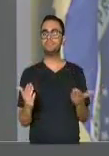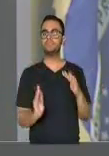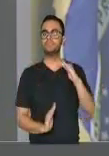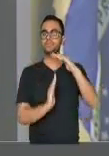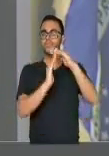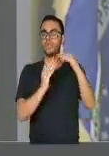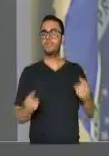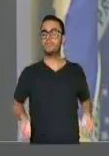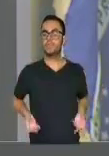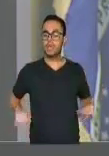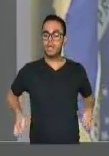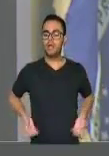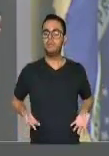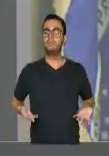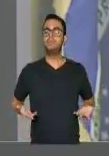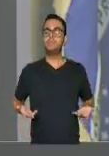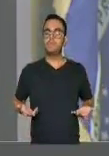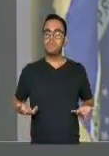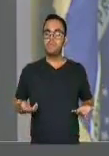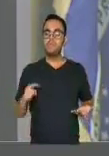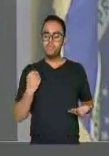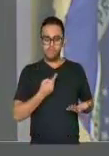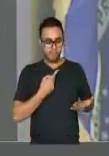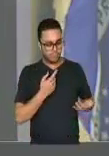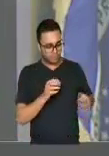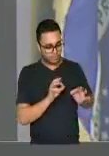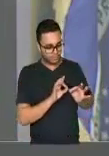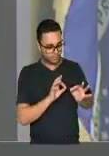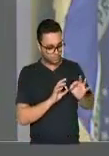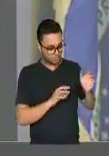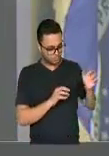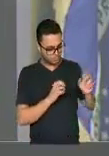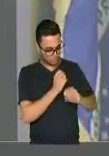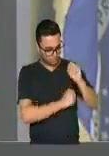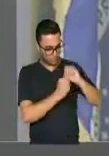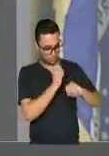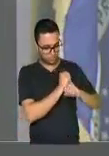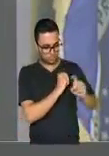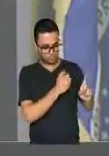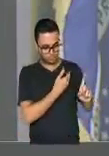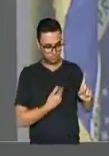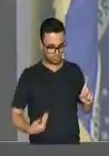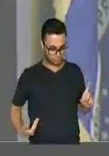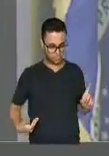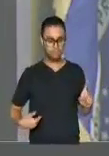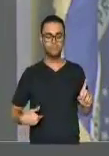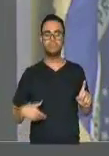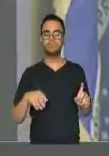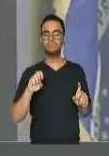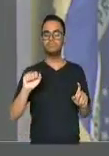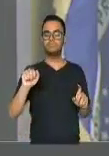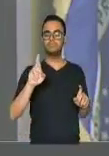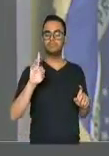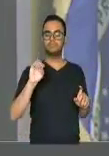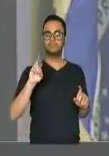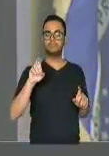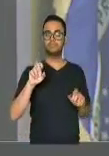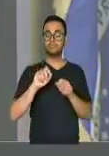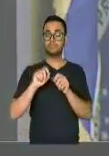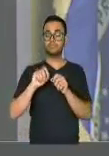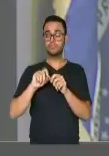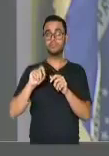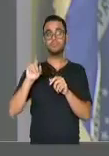de gasto que nós fizemos agora, no final do ano passado, o governador Sartori fez em 2015.